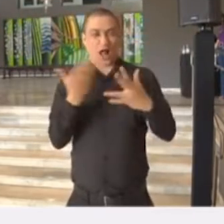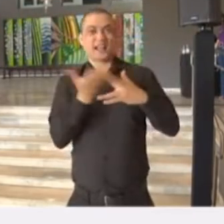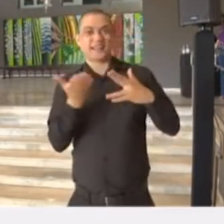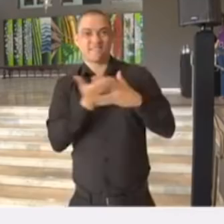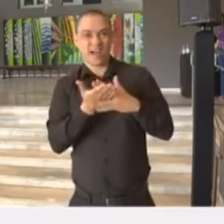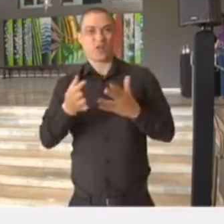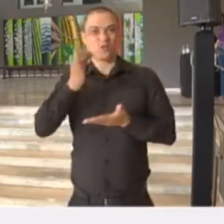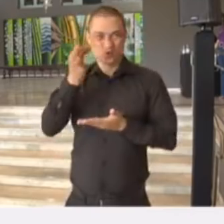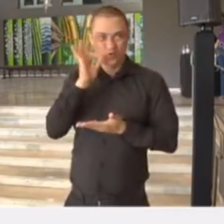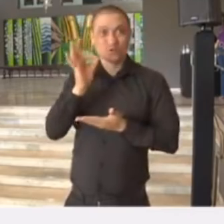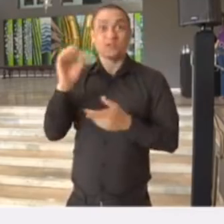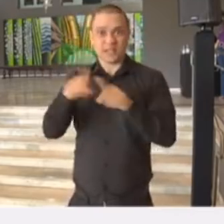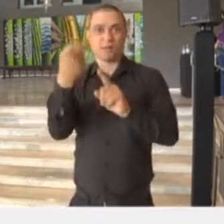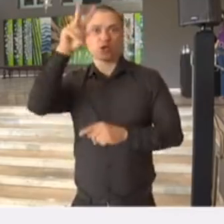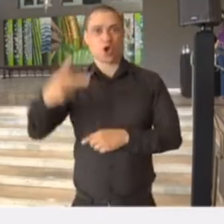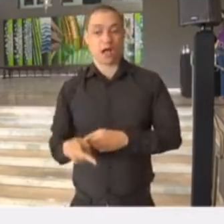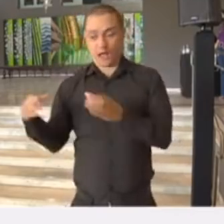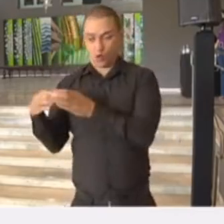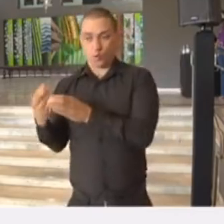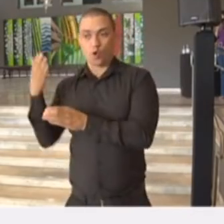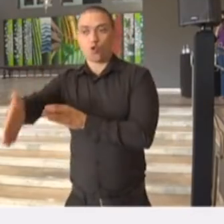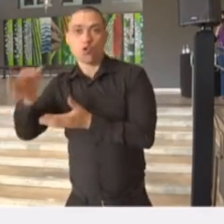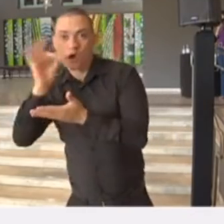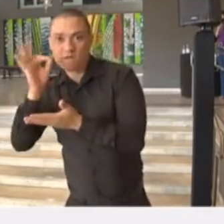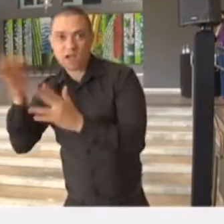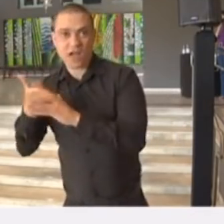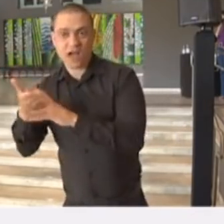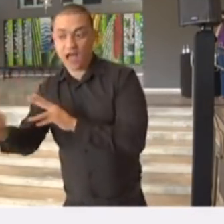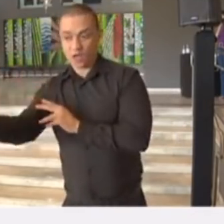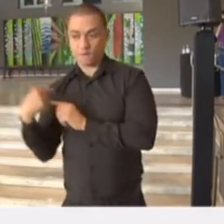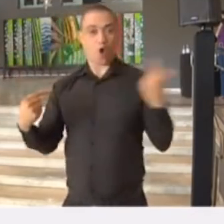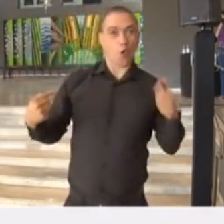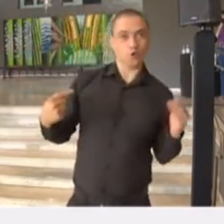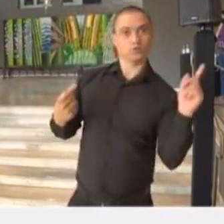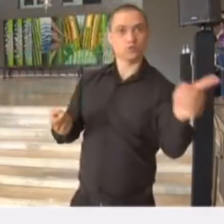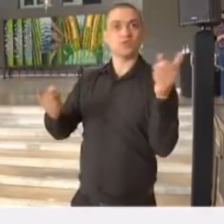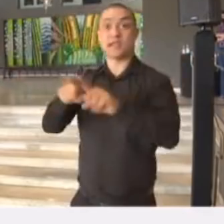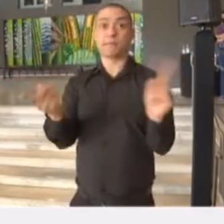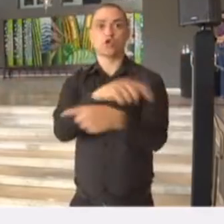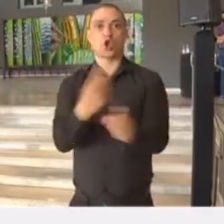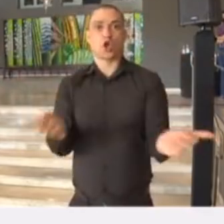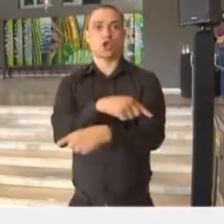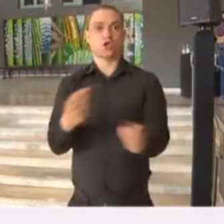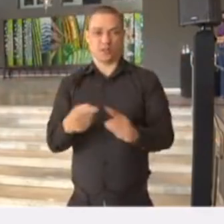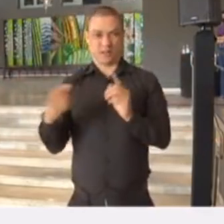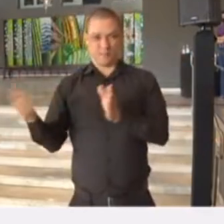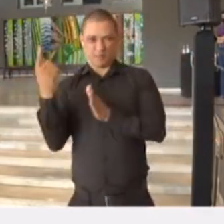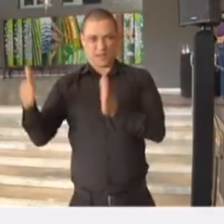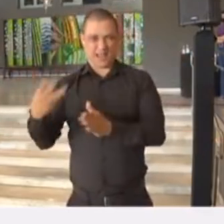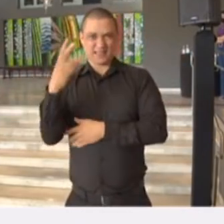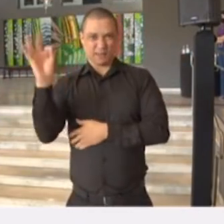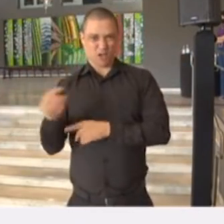devem ser feitos sempre em revezamento de turmas, com horários alternados, para que não sejam todos os alunos. Ainda na etapa 1, que tenhamos